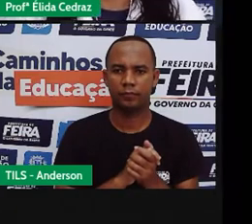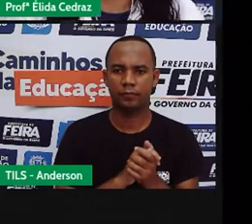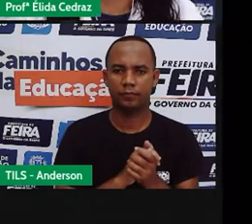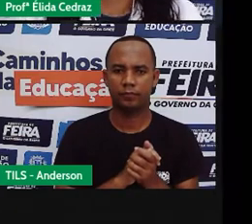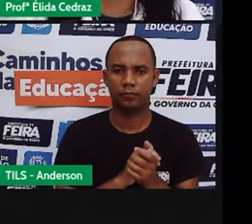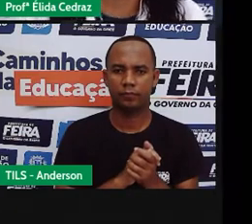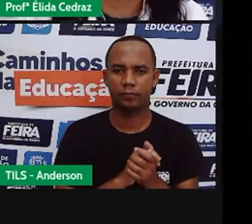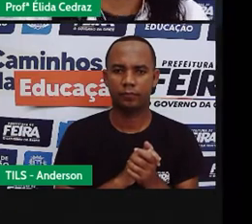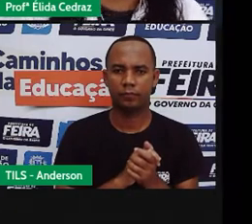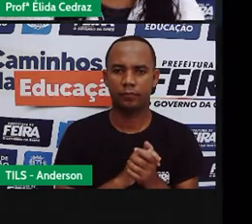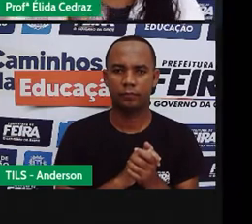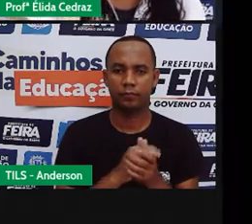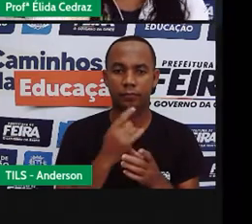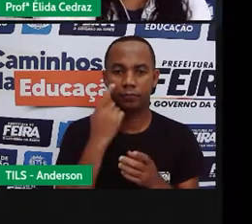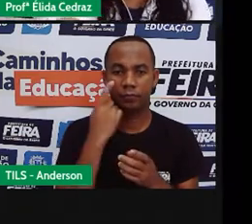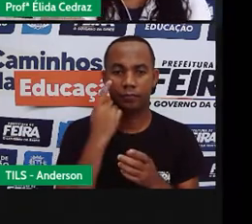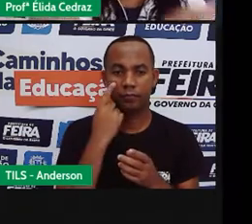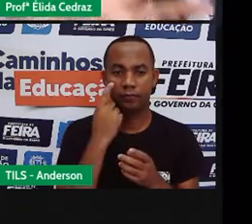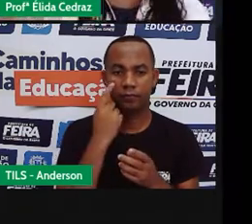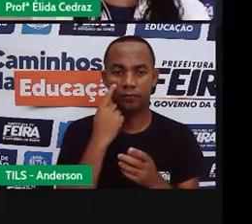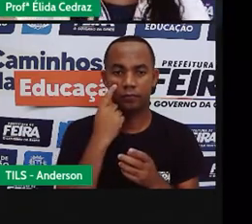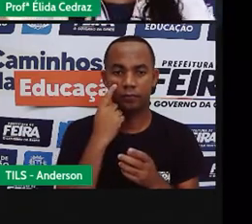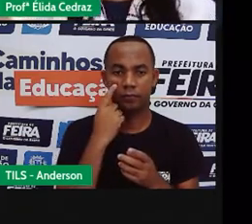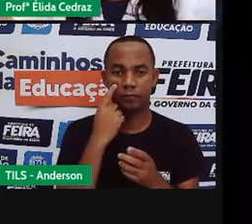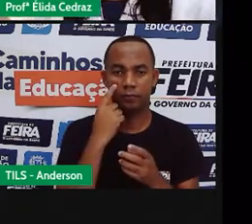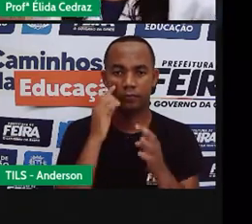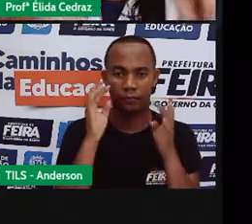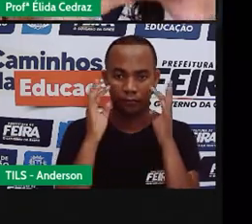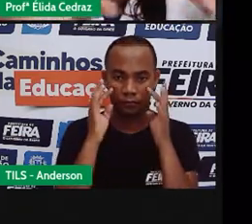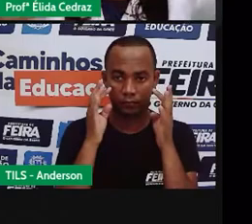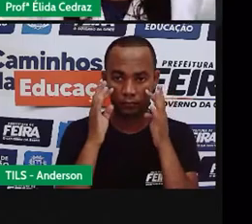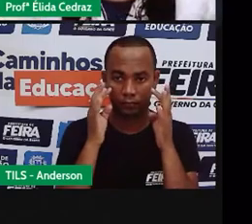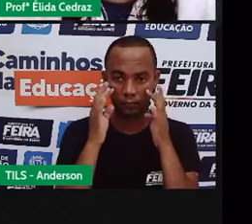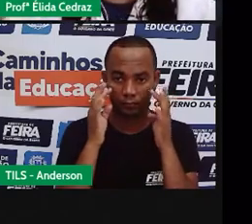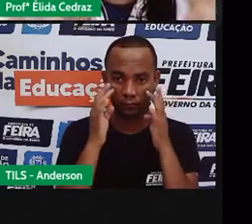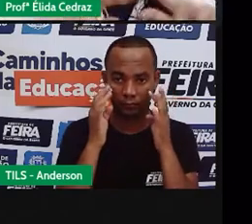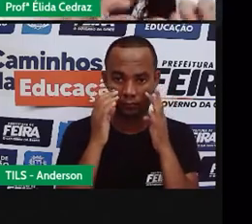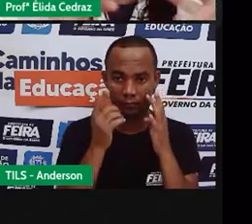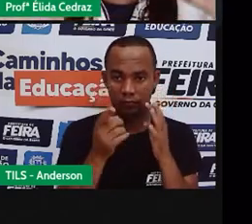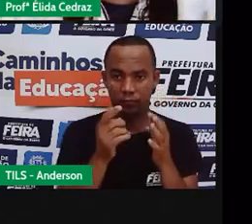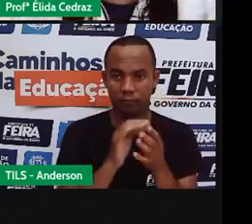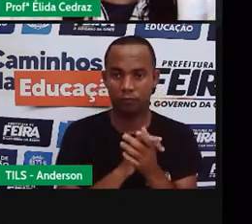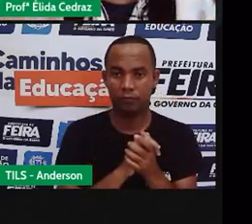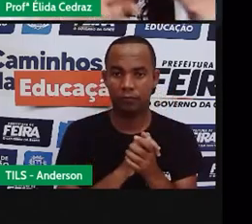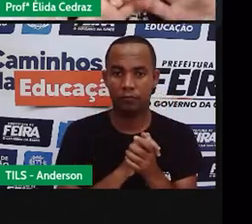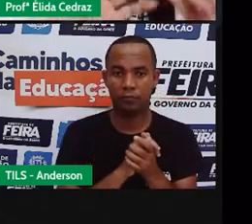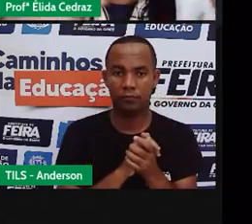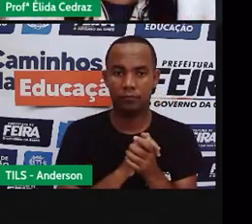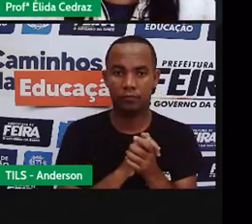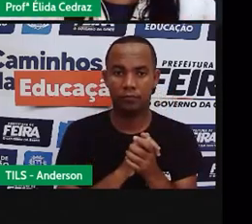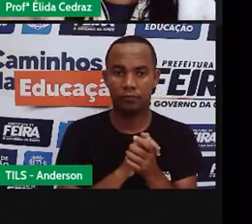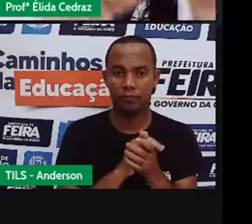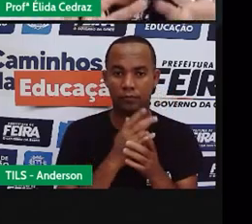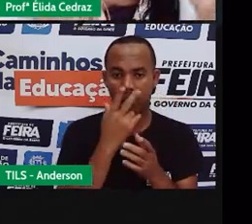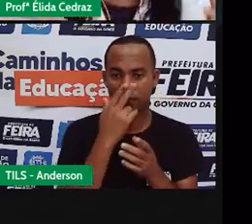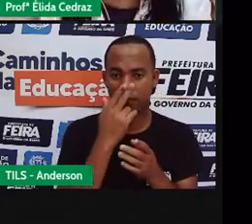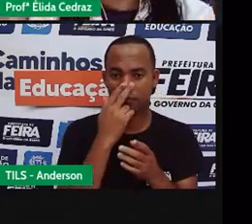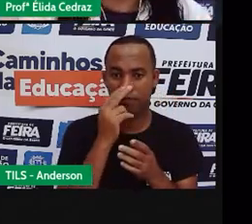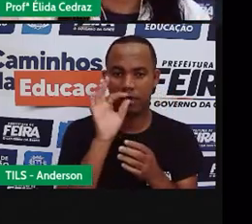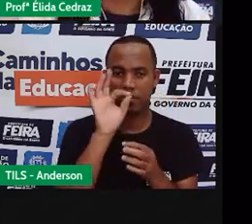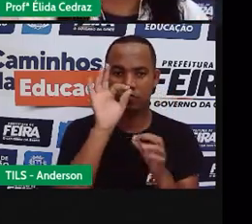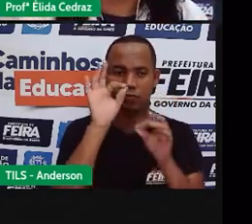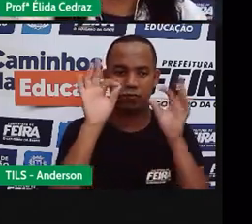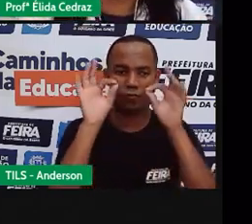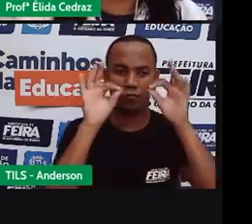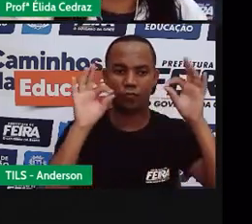eu queria que você prestar atenção não deixar as bolinhas para que não as bolinhas todas as bolinhas botuando aí